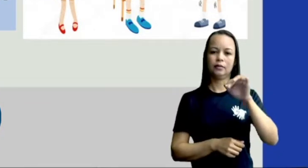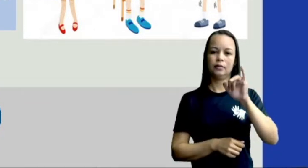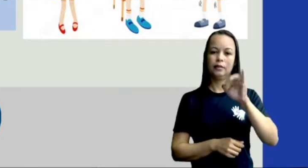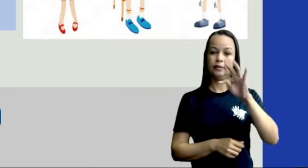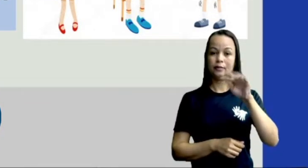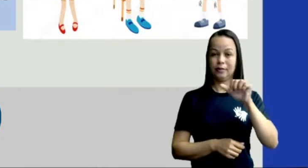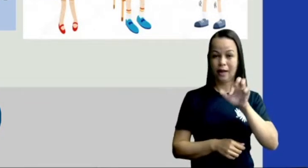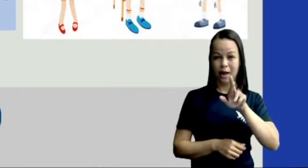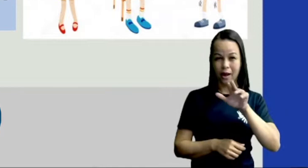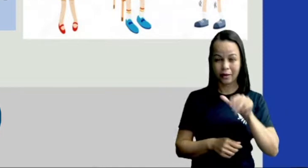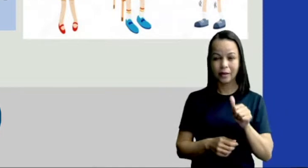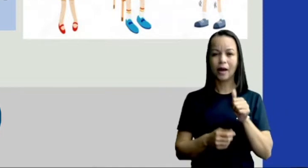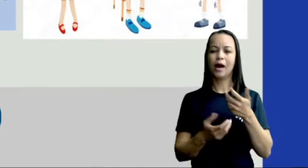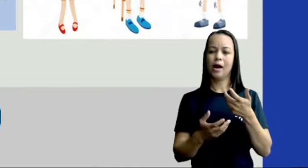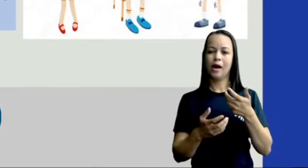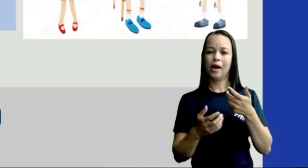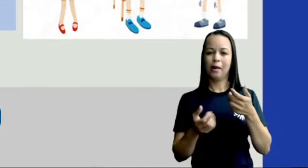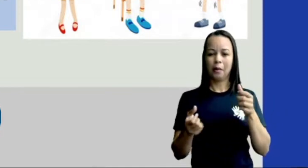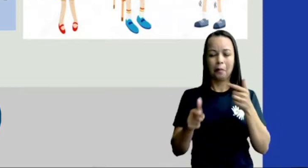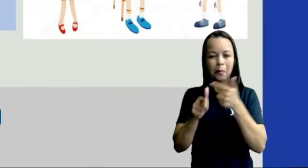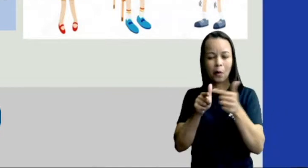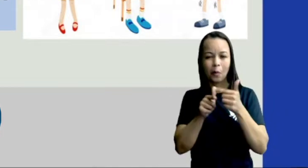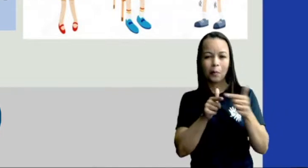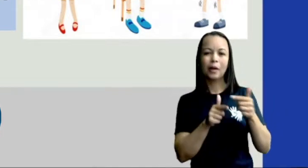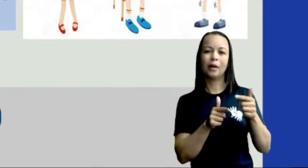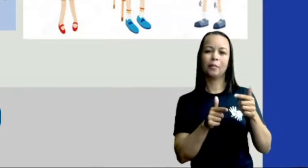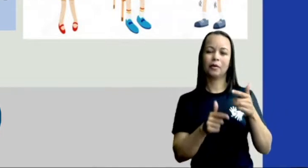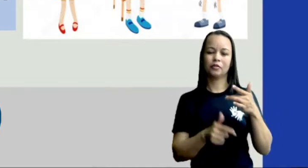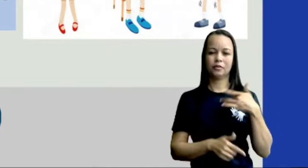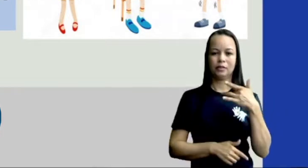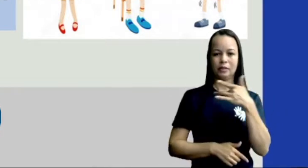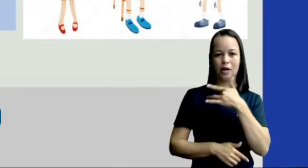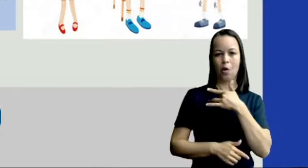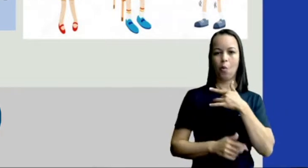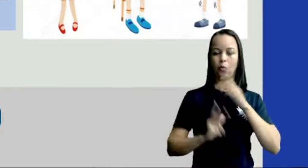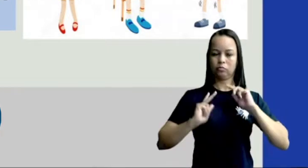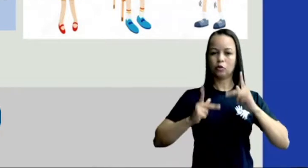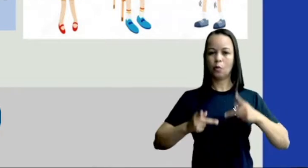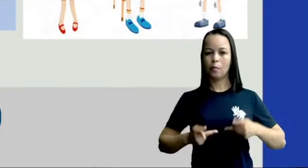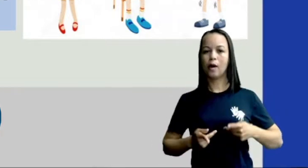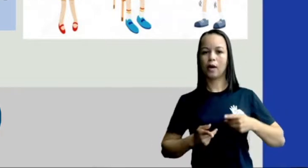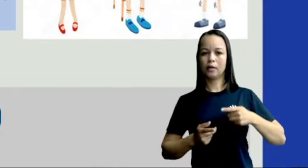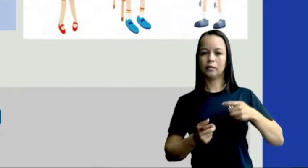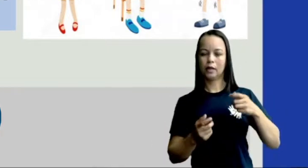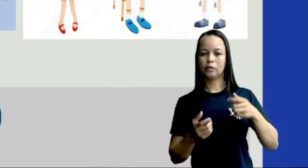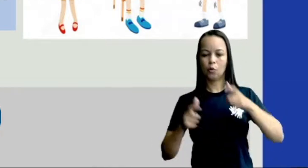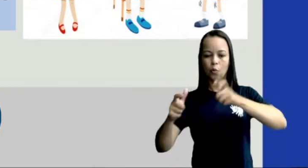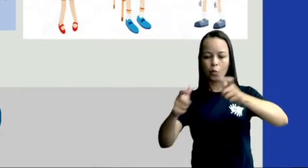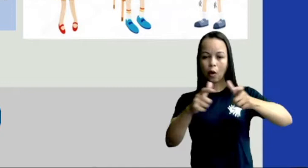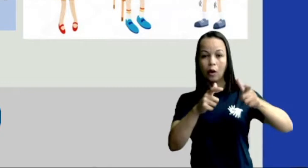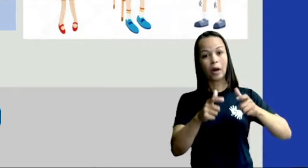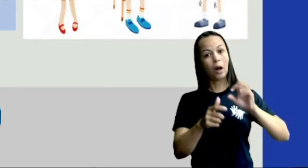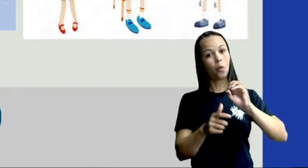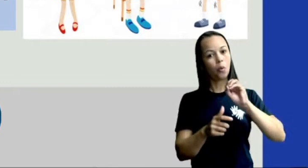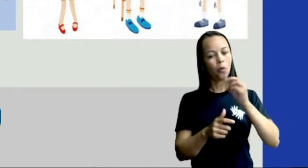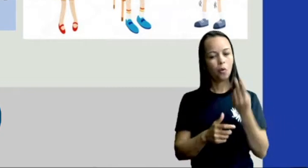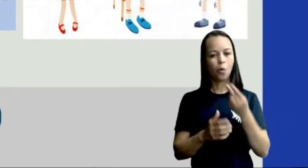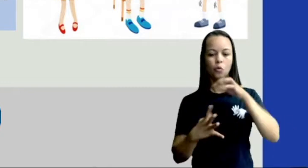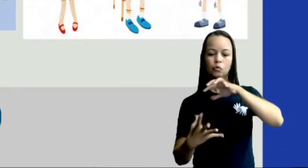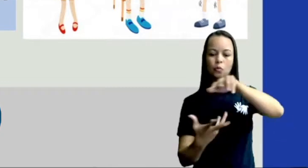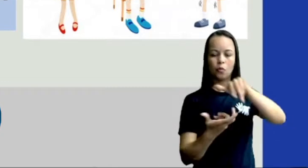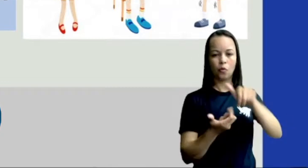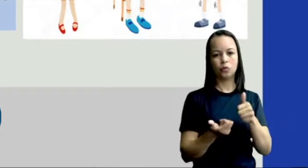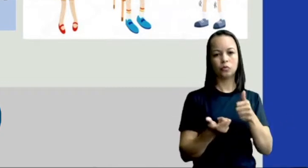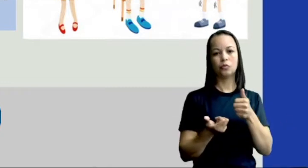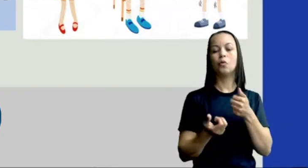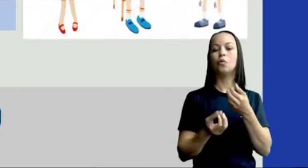refere-se a uma crise na saúde humana, seja em determinada região ou no mundo, como foi o caso do coronavírus.